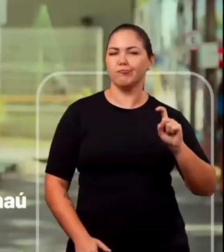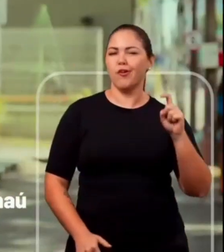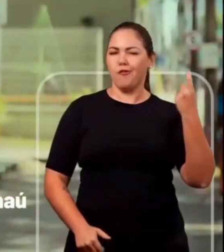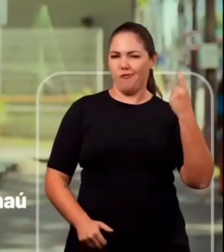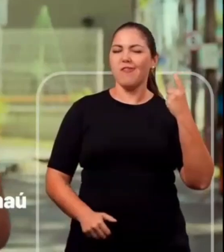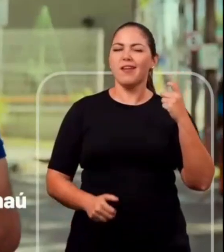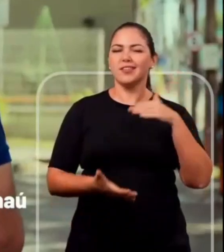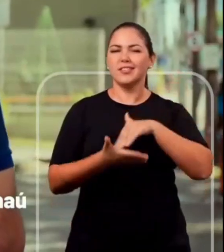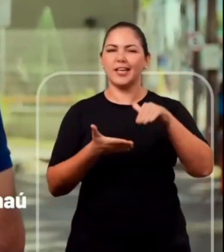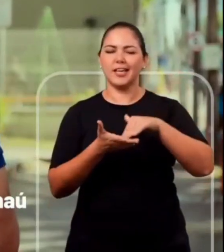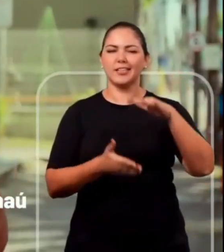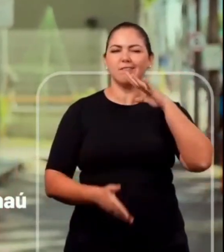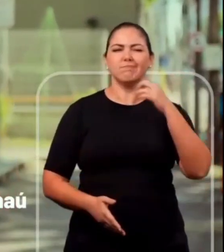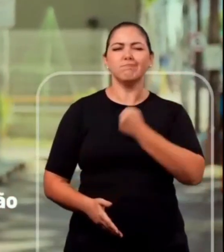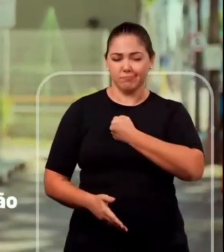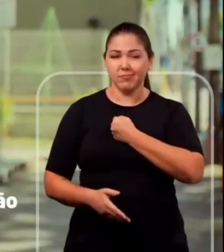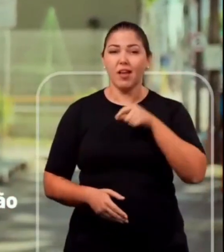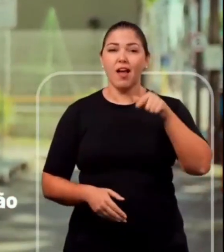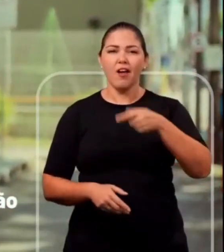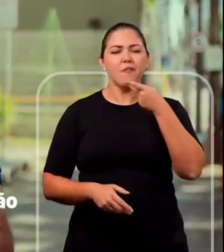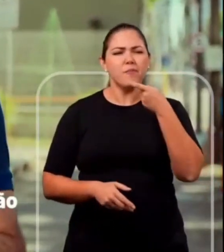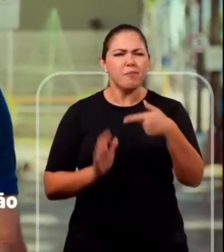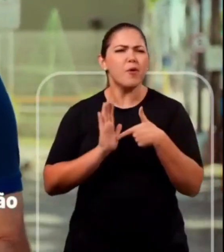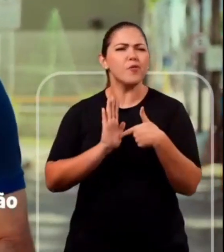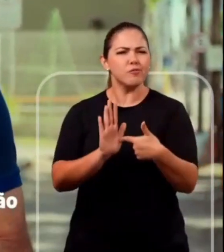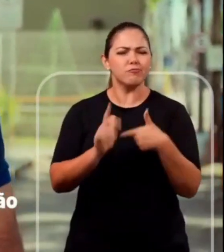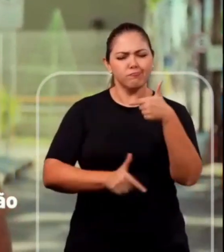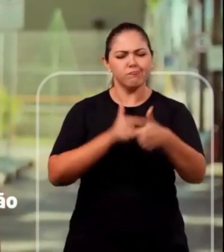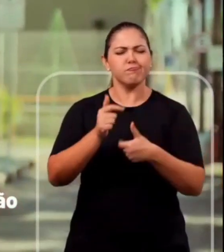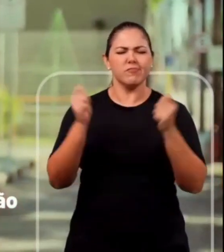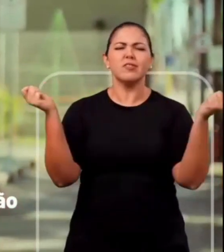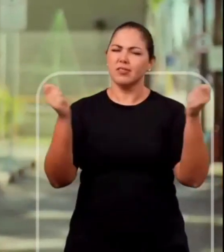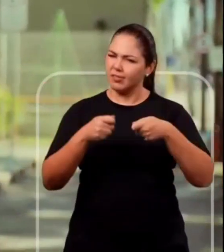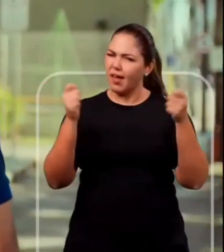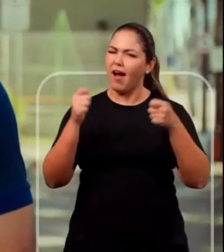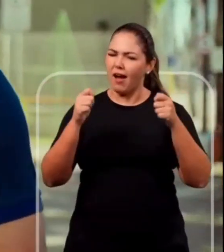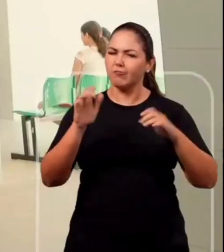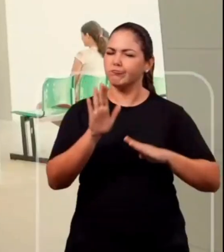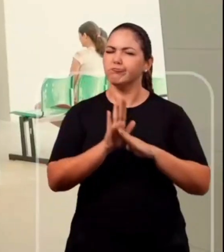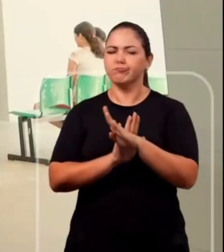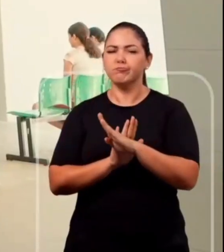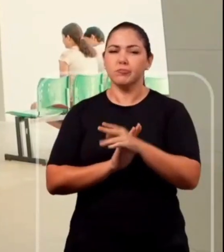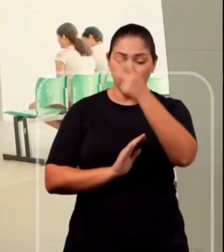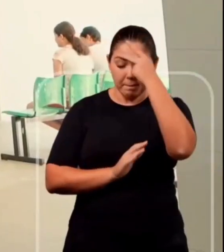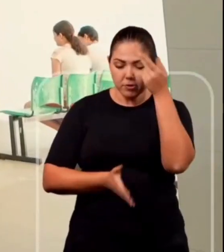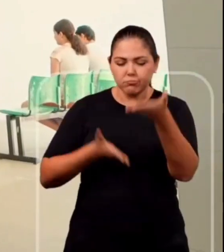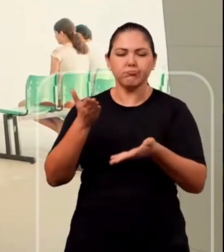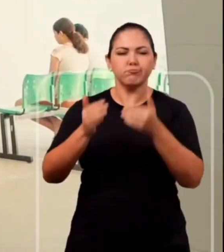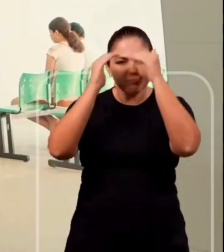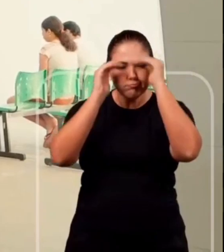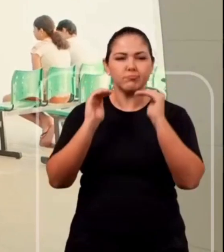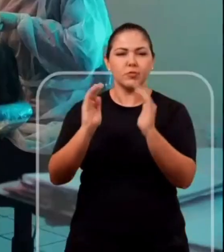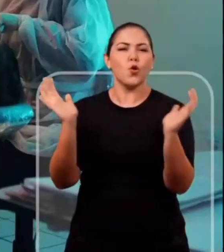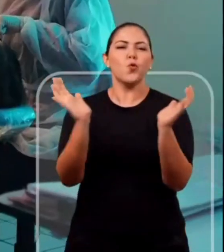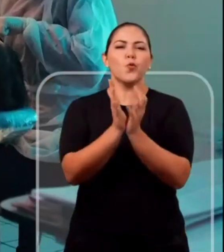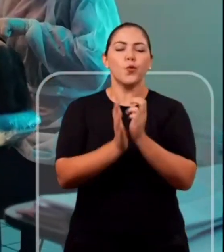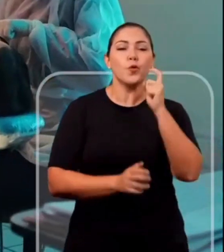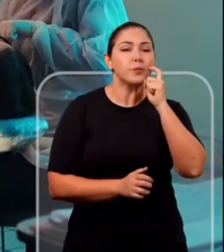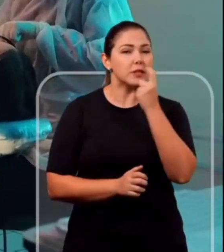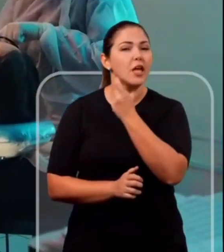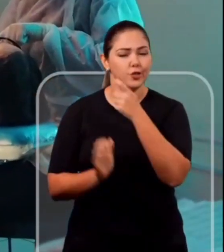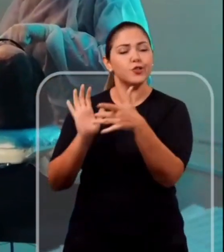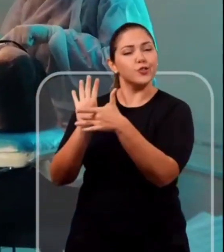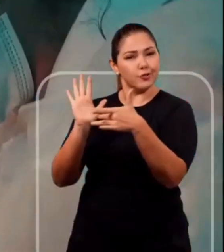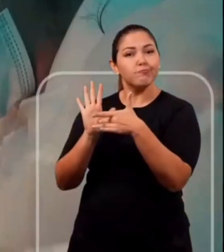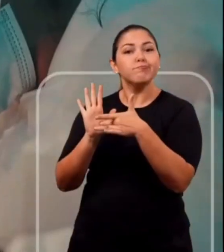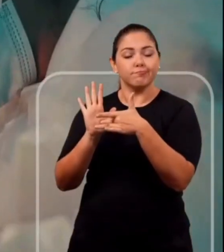Fui secretário de Saúde em Maracanãú e mostrei que gestão com dedicação dá resultado. Paciente tratado com respeito, equipes